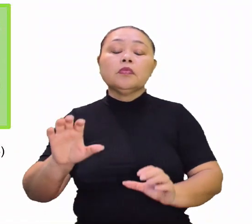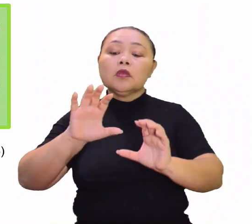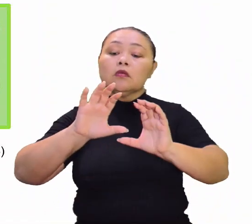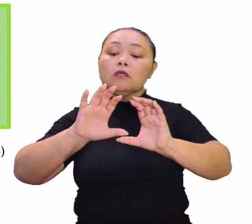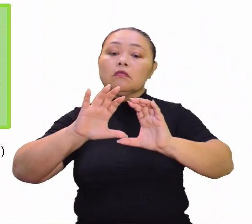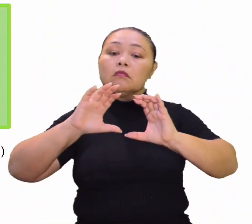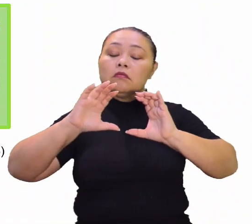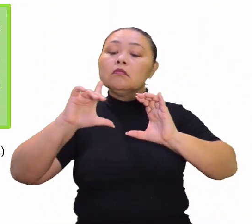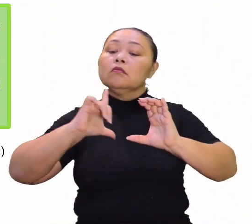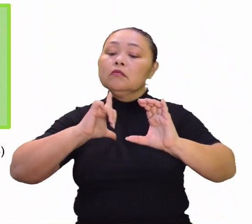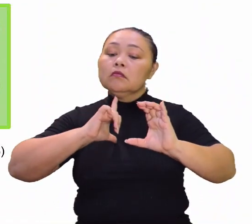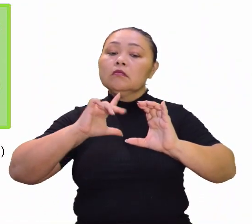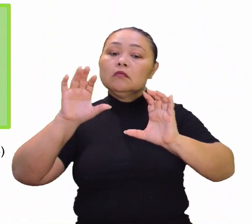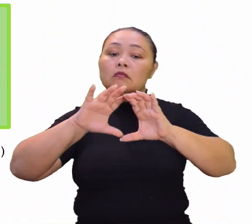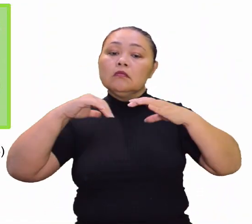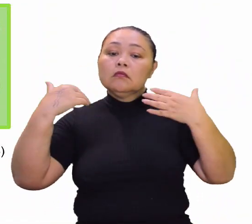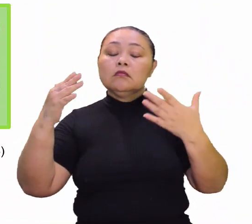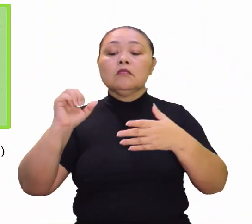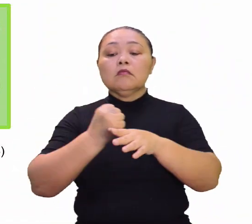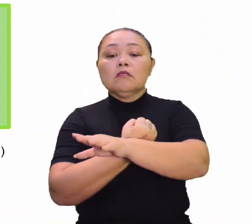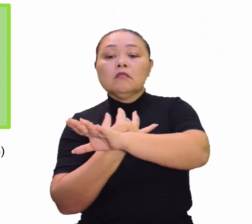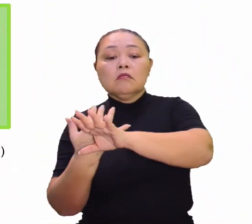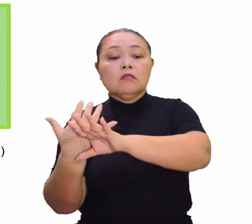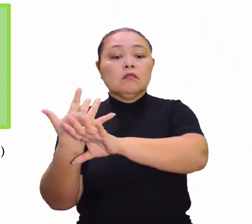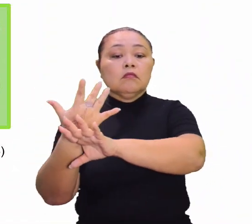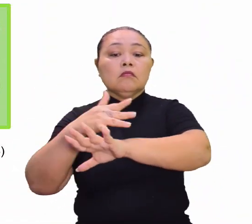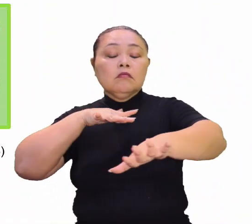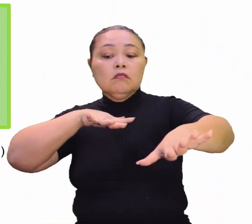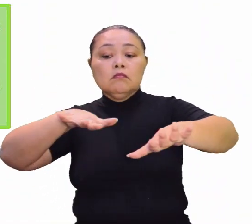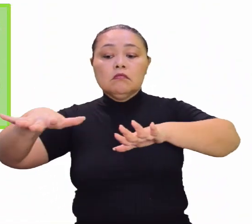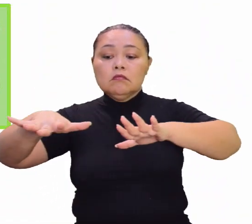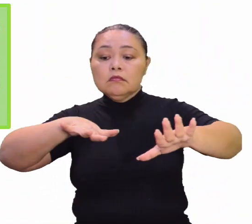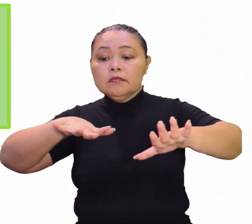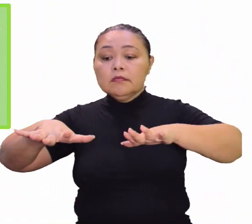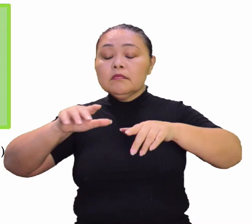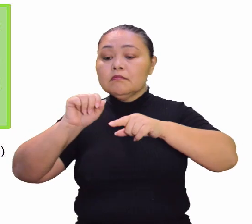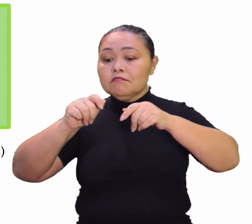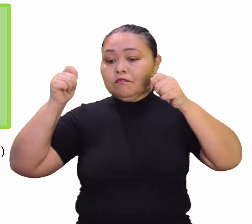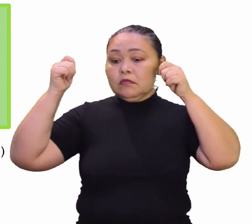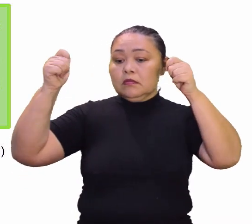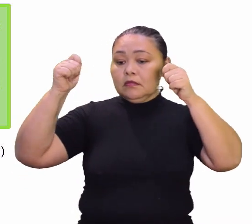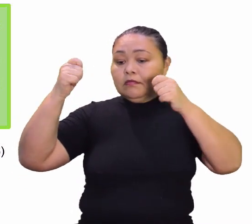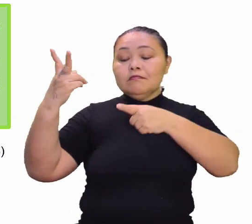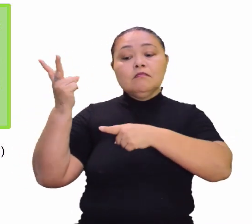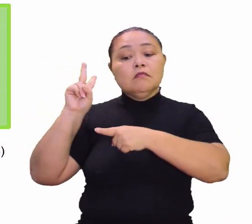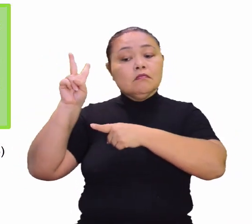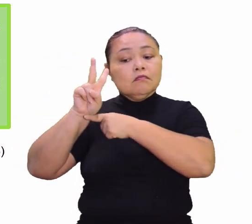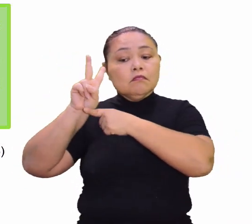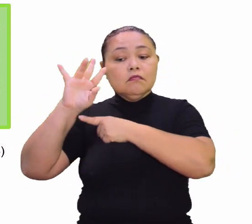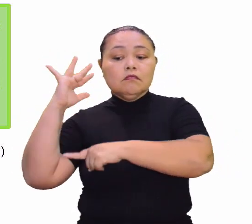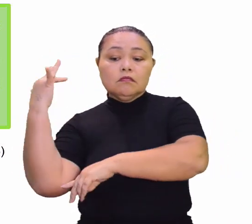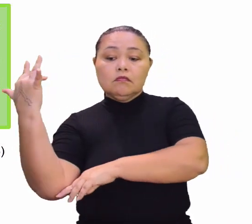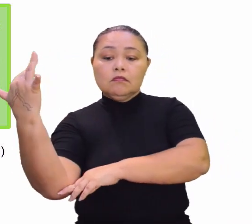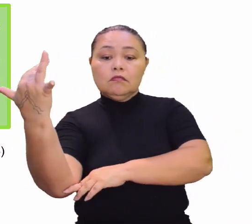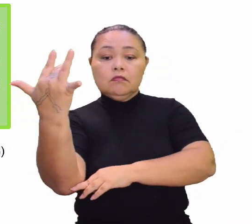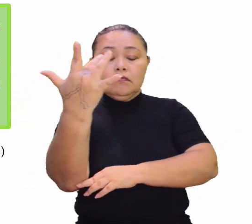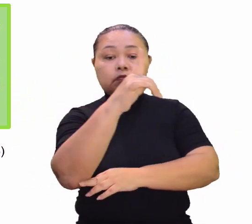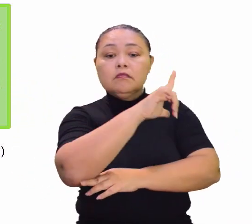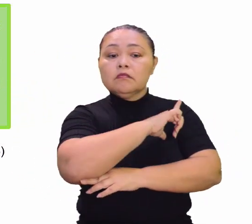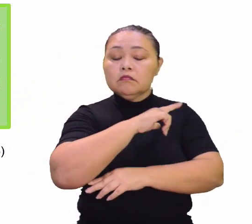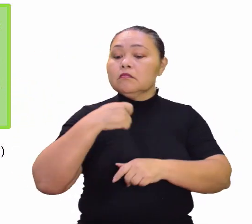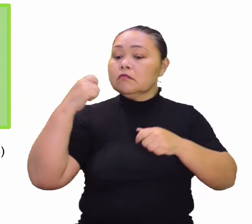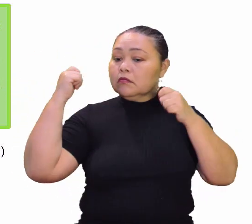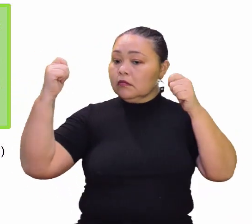E aí, depois, temos aí conferências ecológicas e os movimentos ambientalistas. Esses movimentos